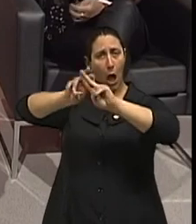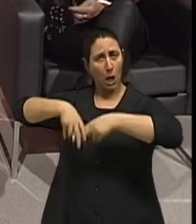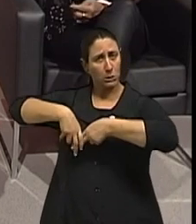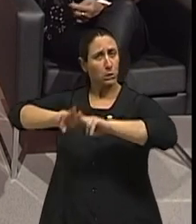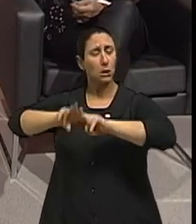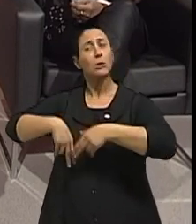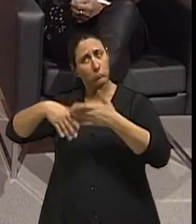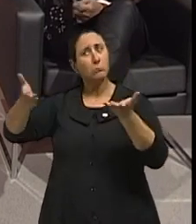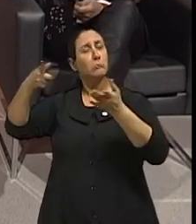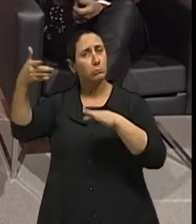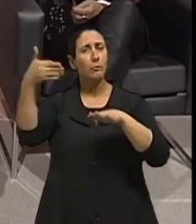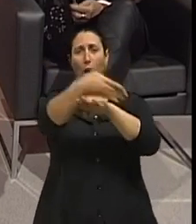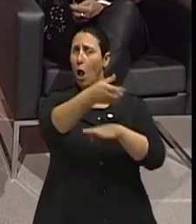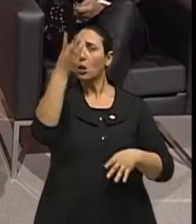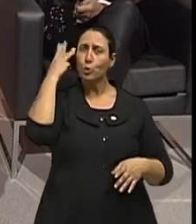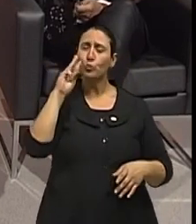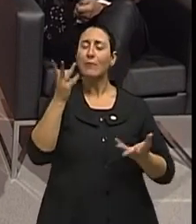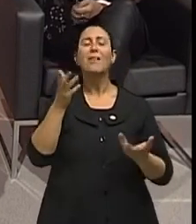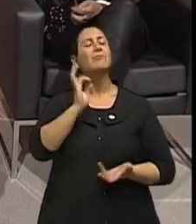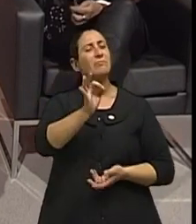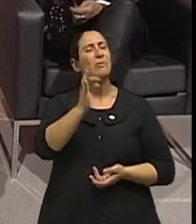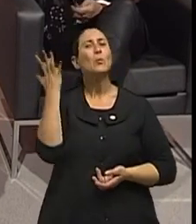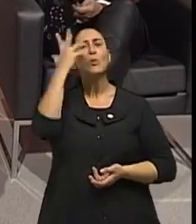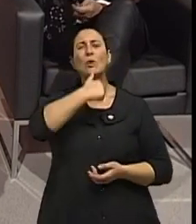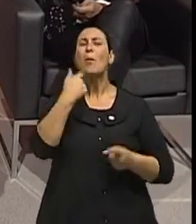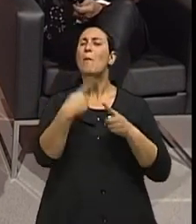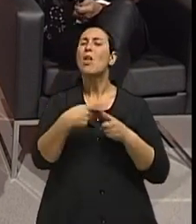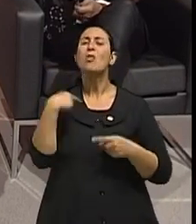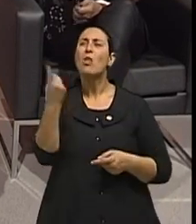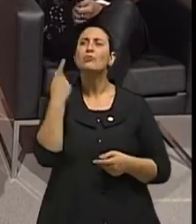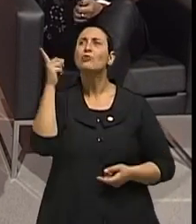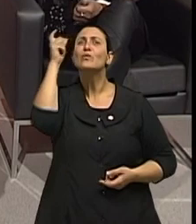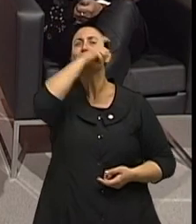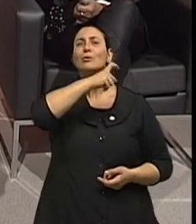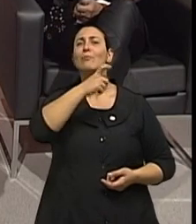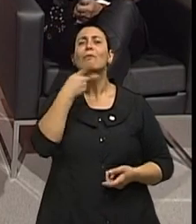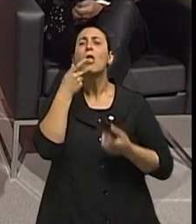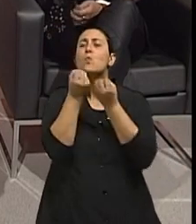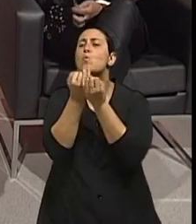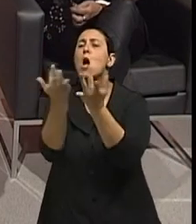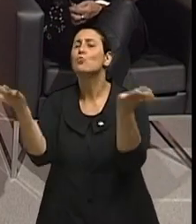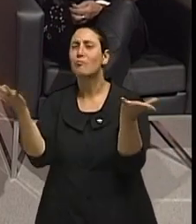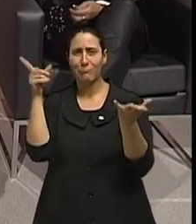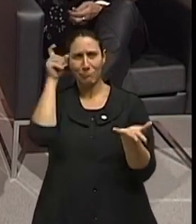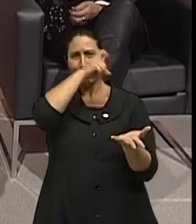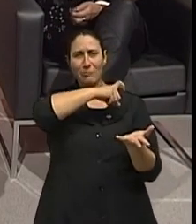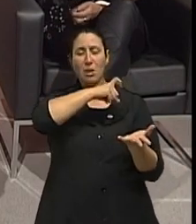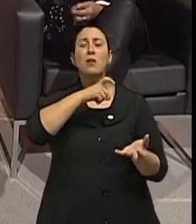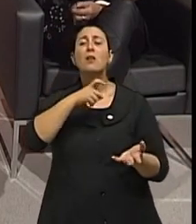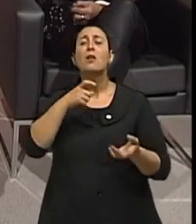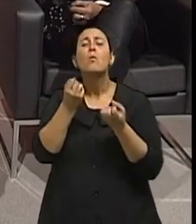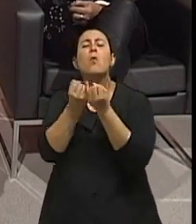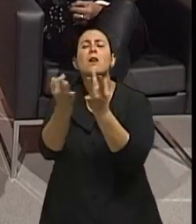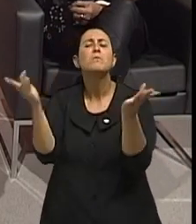E o bonito, doutora Ana, é que nós não conseguimos mensurar, nem quantificar, quantas pessoas